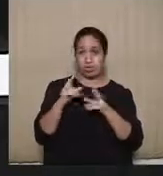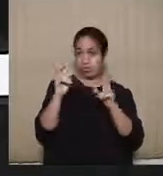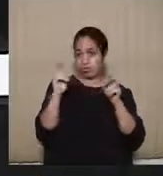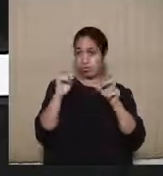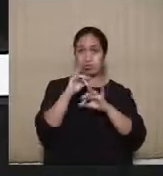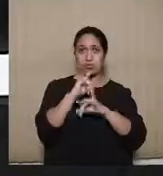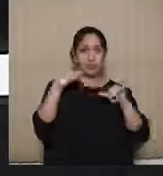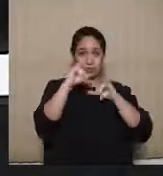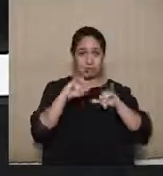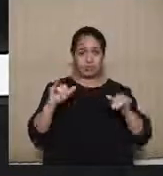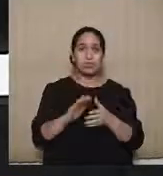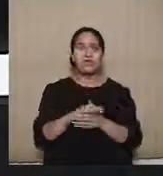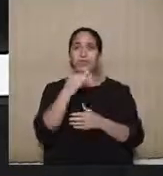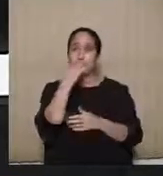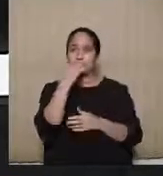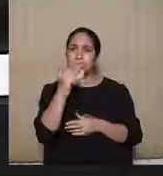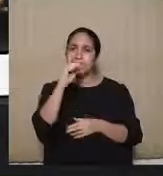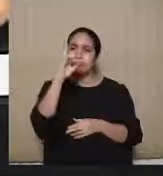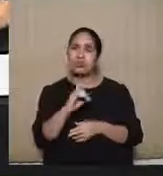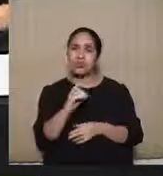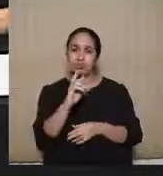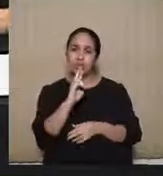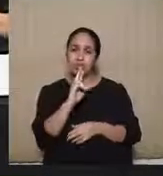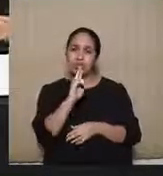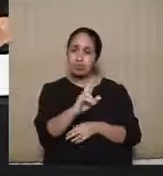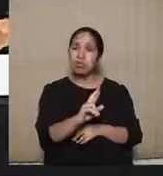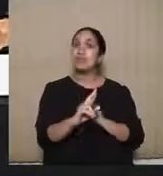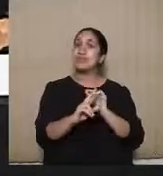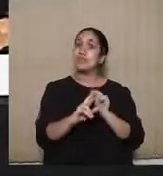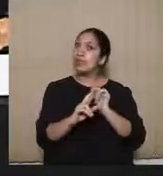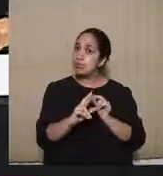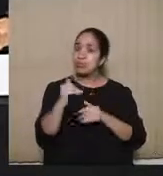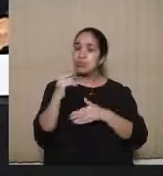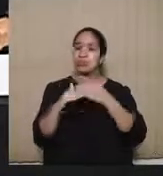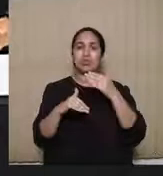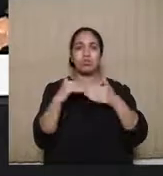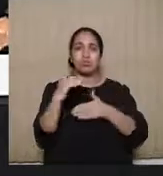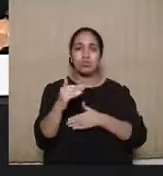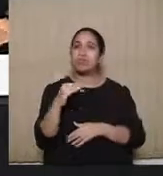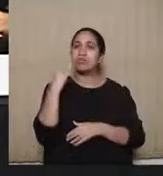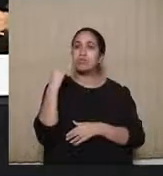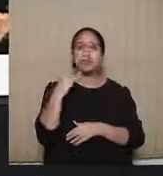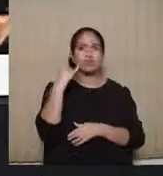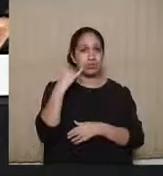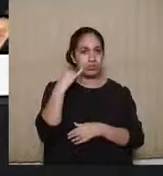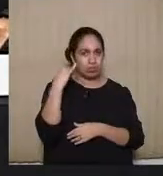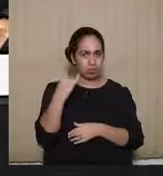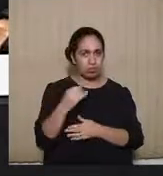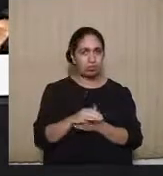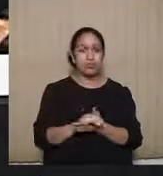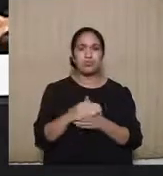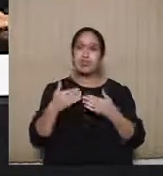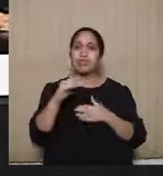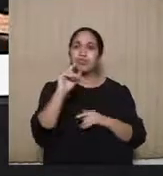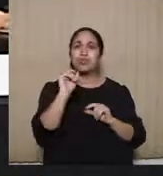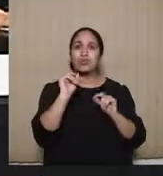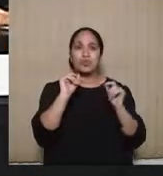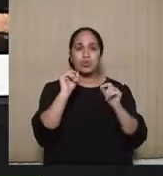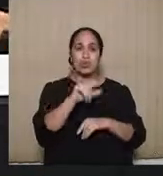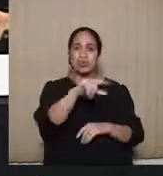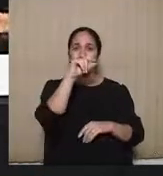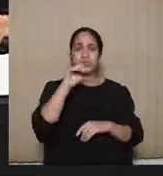O pedido de direito de resposta também é um procedimento muito celere e ele vai ter vez a partir do momento da escolha do